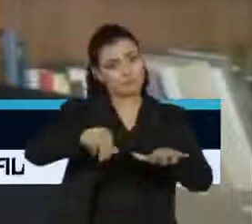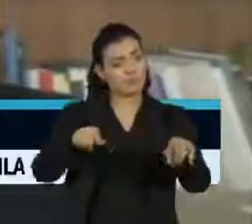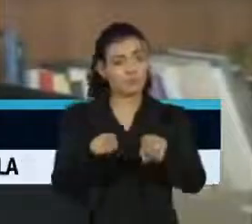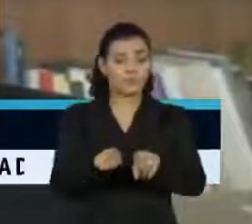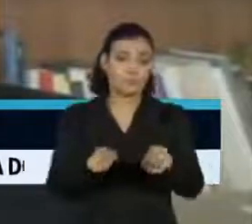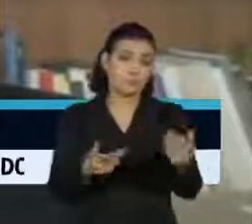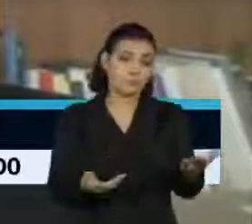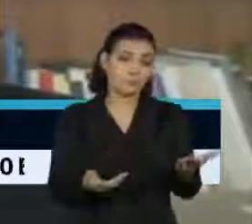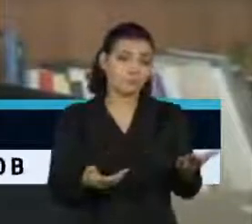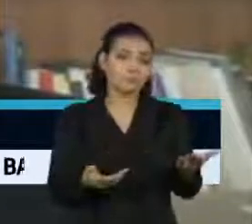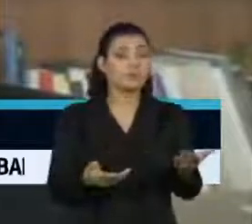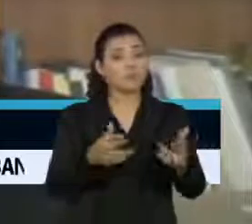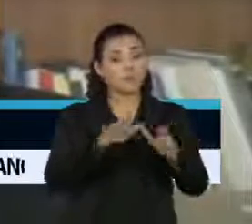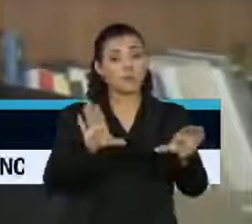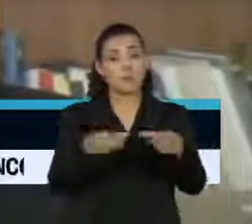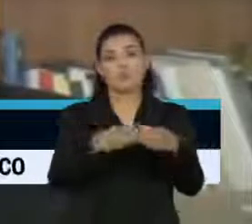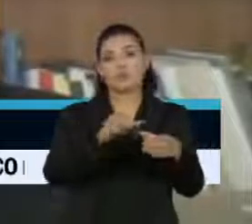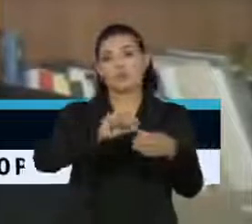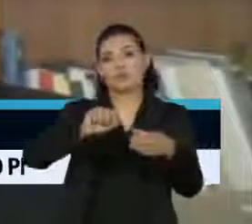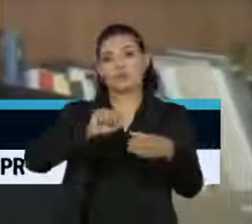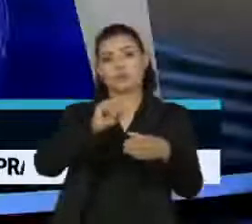coletividade, dessa população. Obrigado. Obrigado.